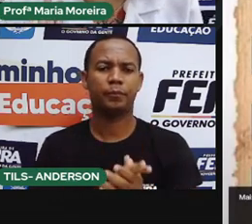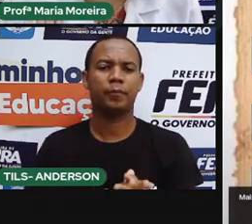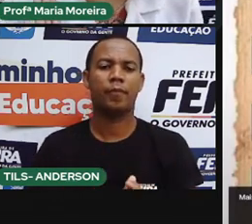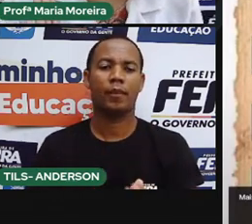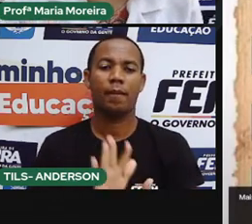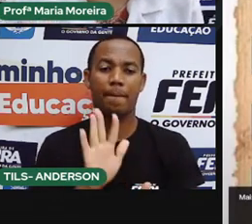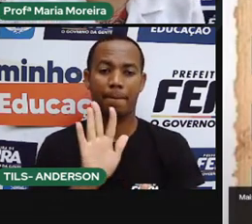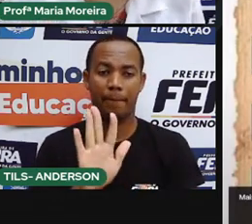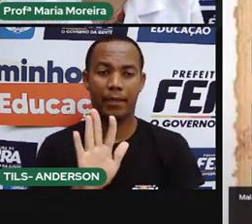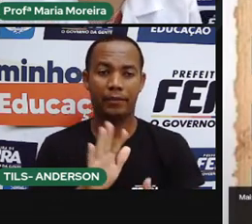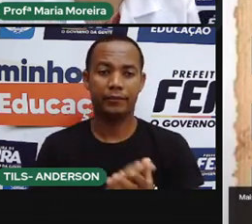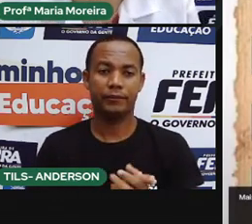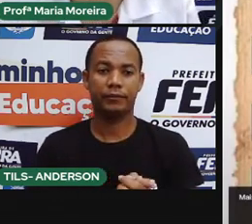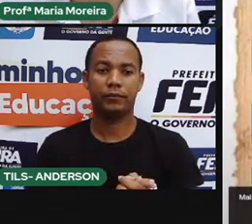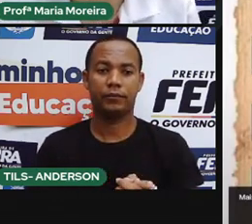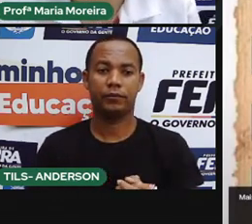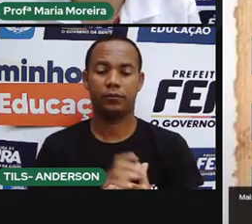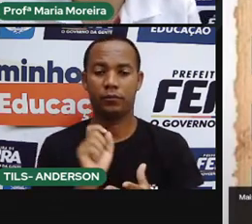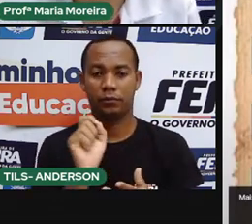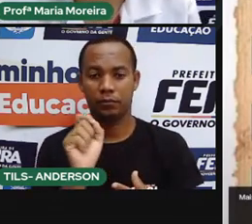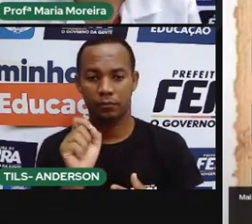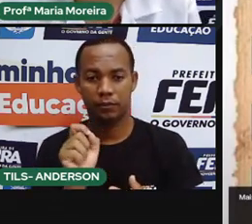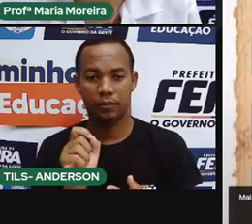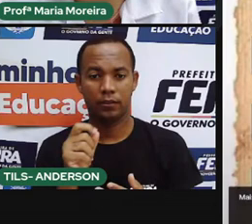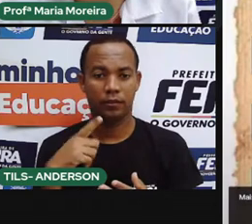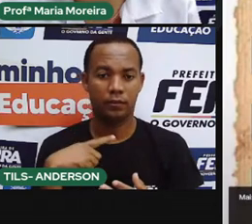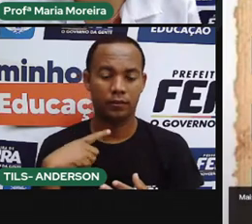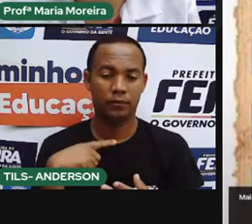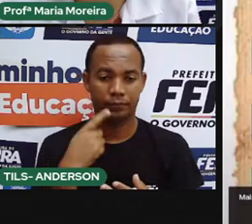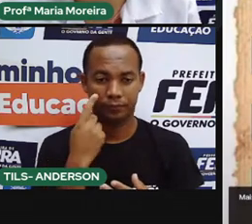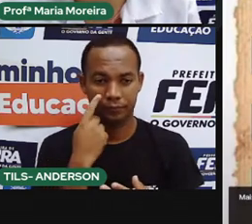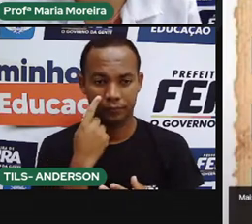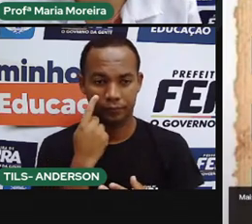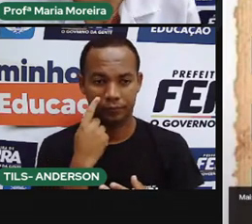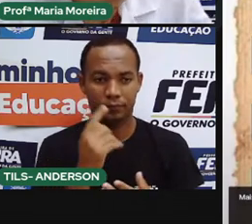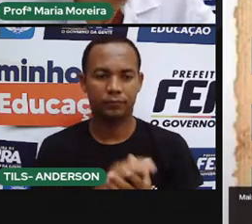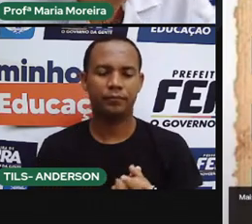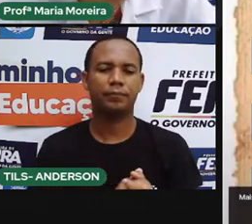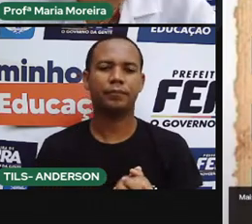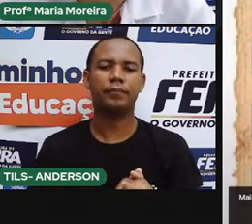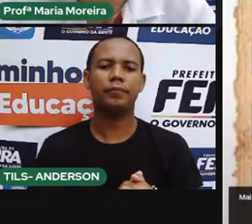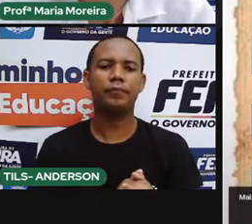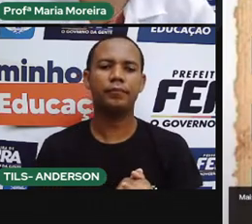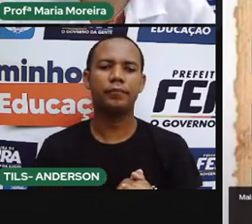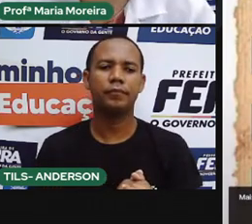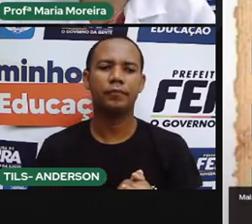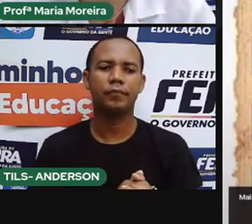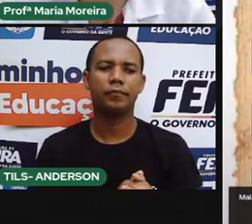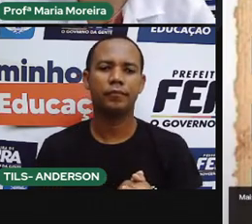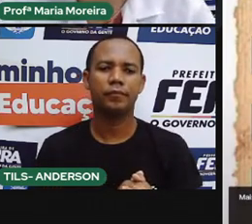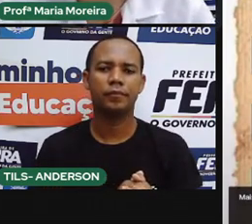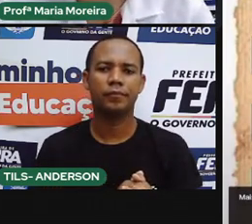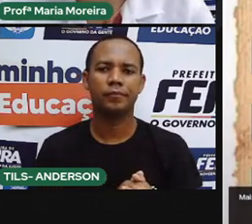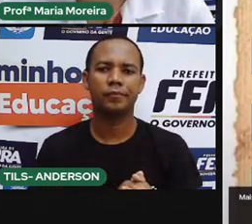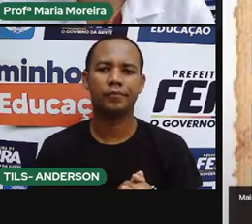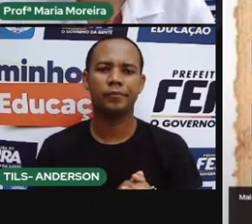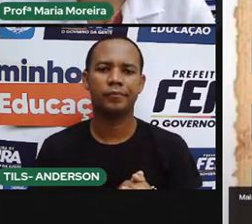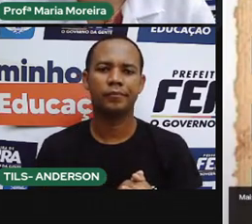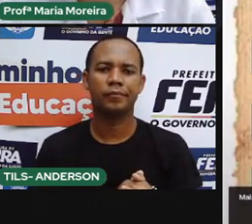o que a gente precisa até explicar beleza, certo? Então, vamos lá dar seguimento à nossa aula. Deixa eu dar uma saída aqui do vídeo,